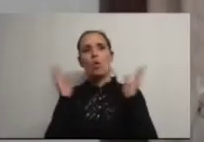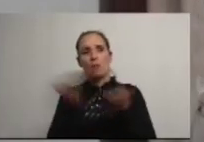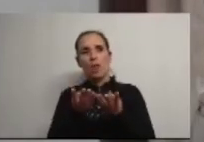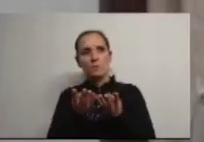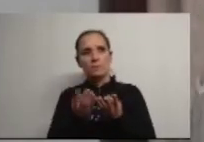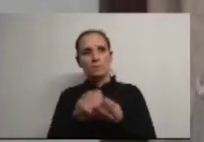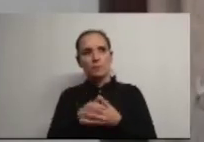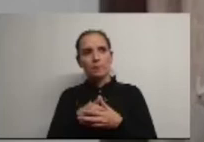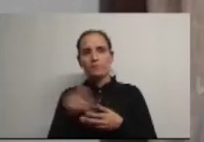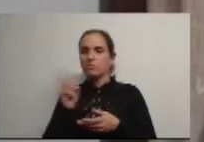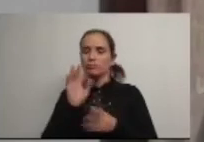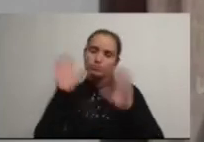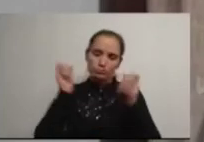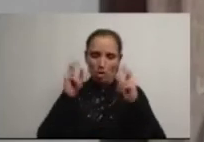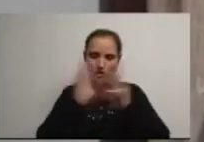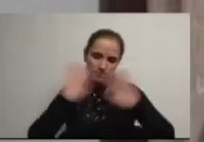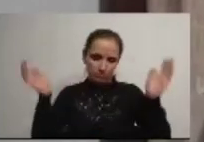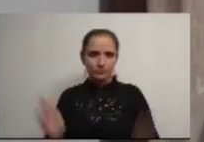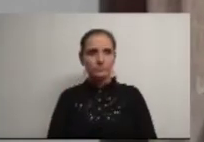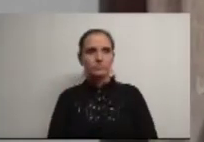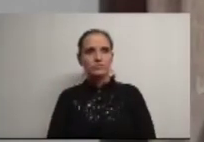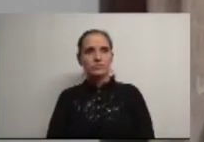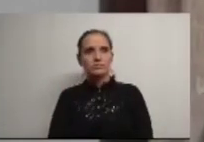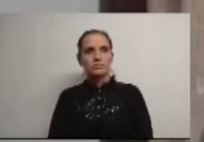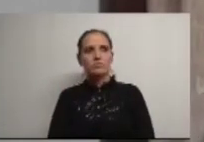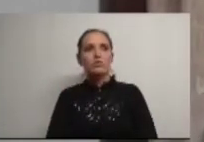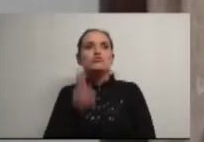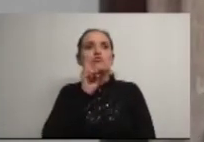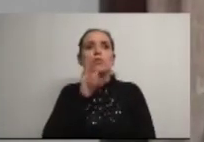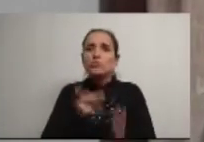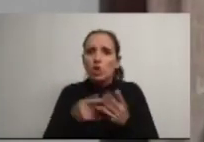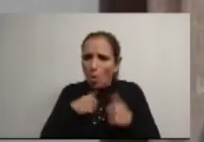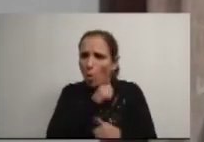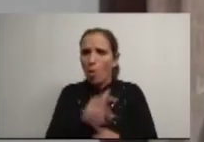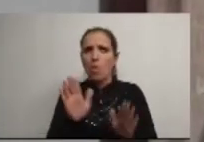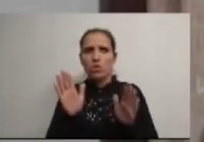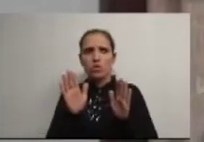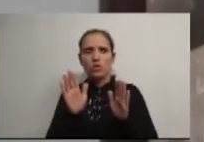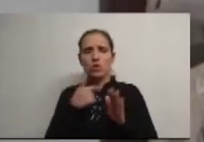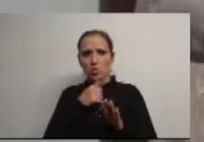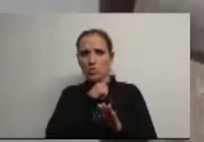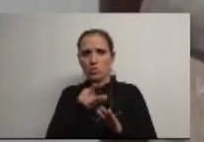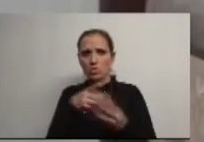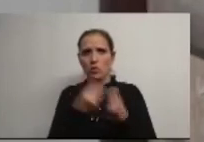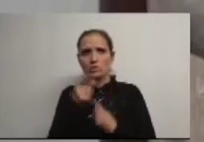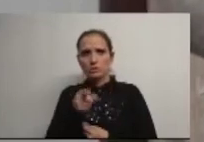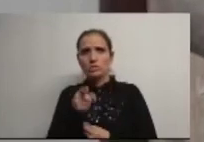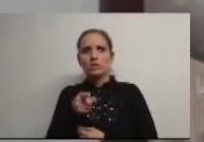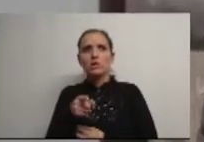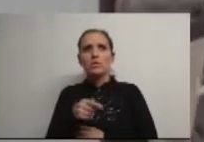não é pronto mas eu estaria ou seja mas eu estou de acordo consigo eu estou de acordo consigo